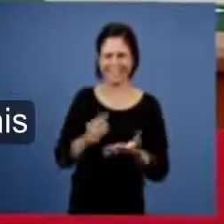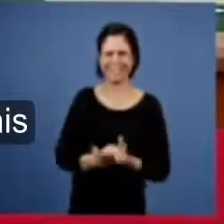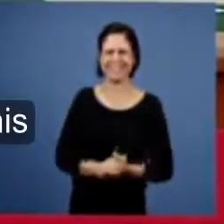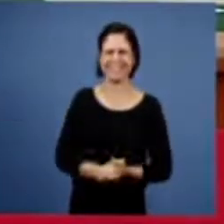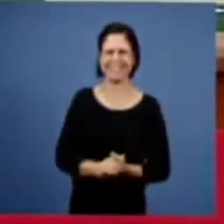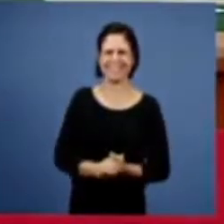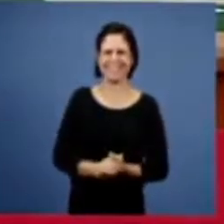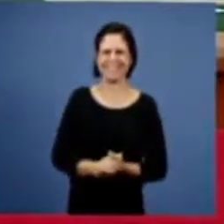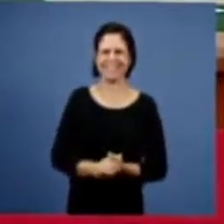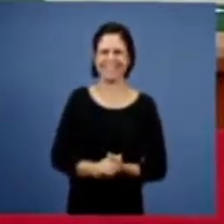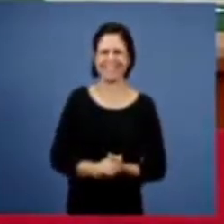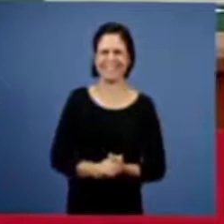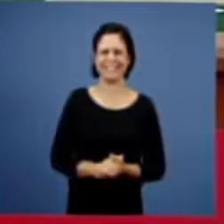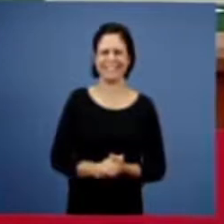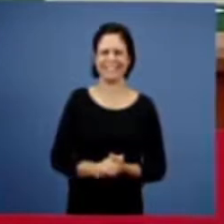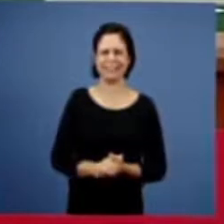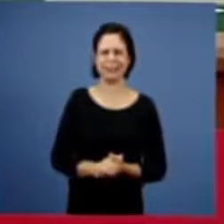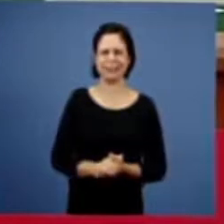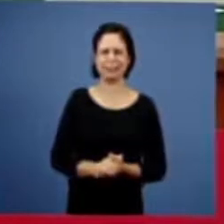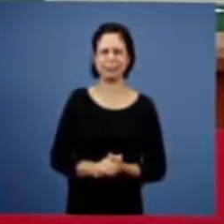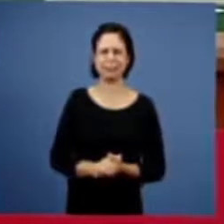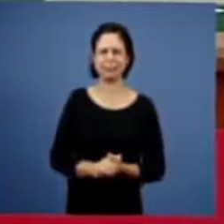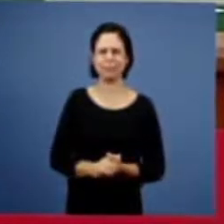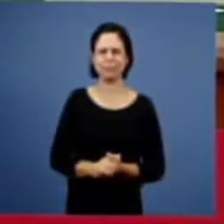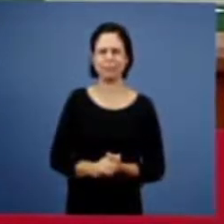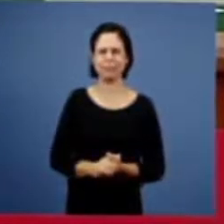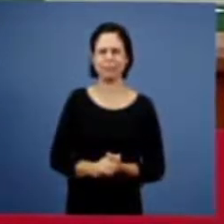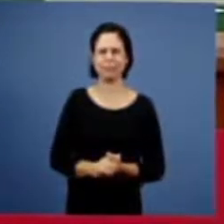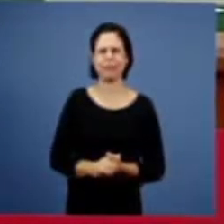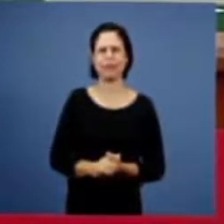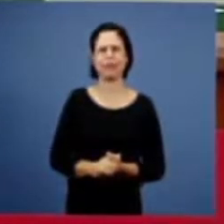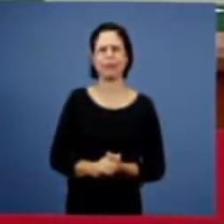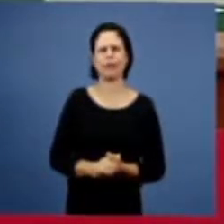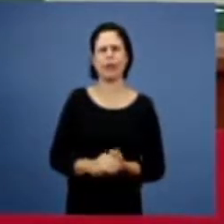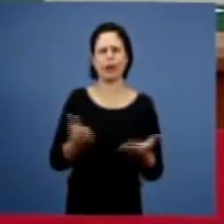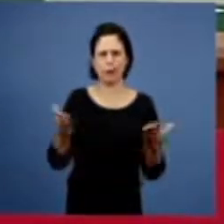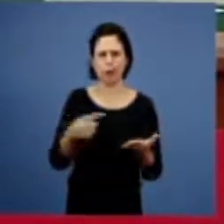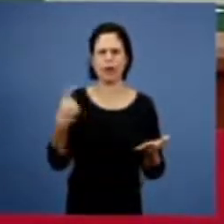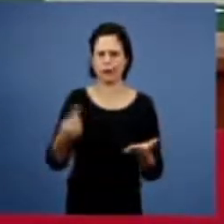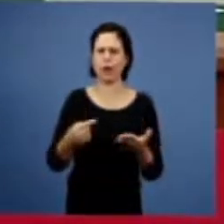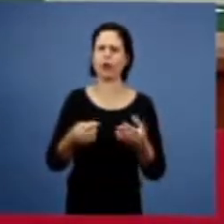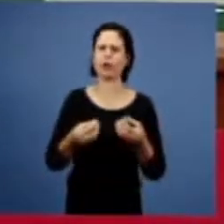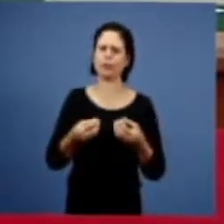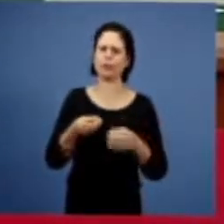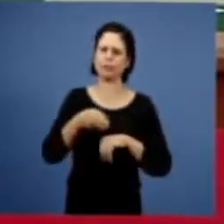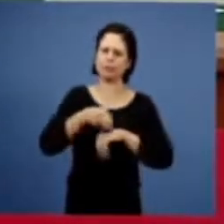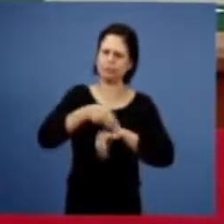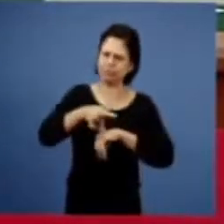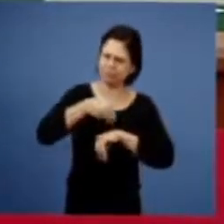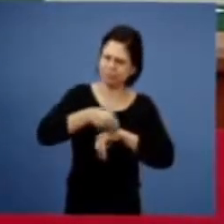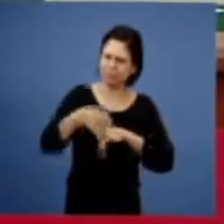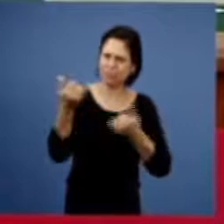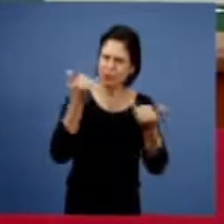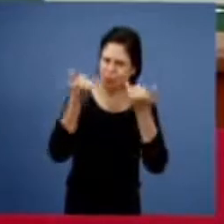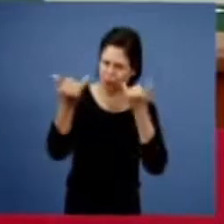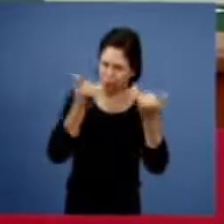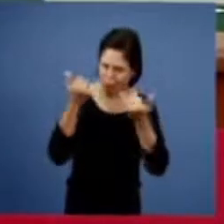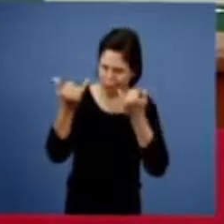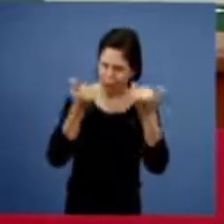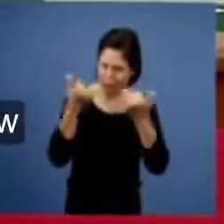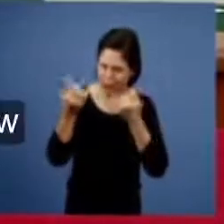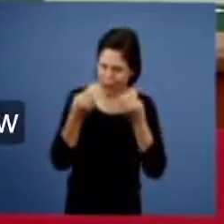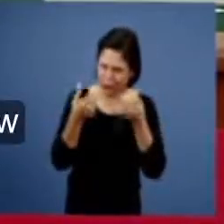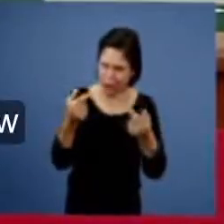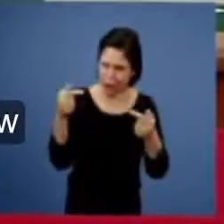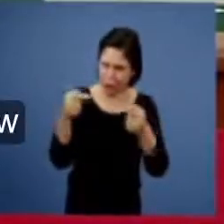no início desta Escola Bíblica, dando algumas informações relacionadas a este assunto, que ficou pendente.